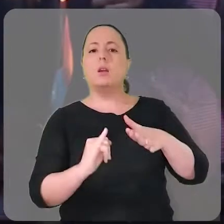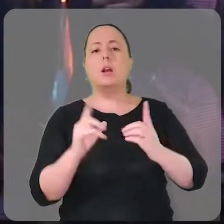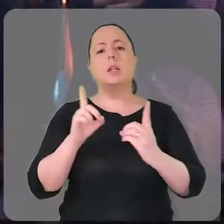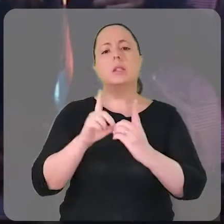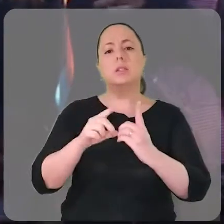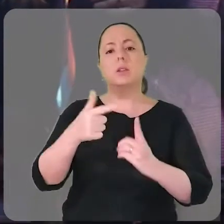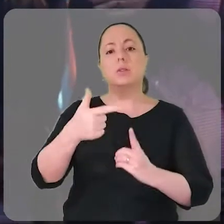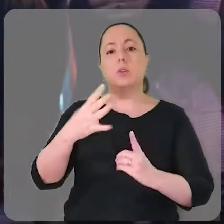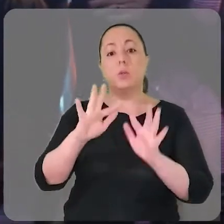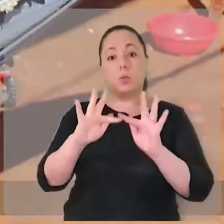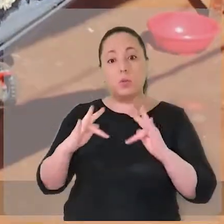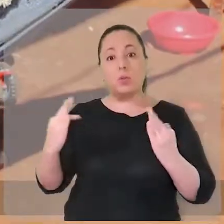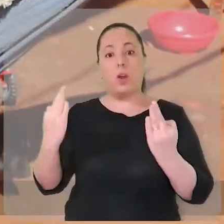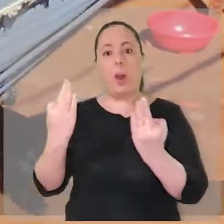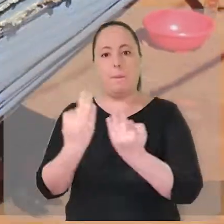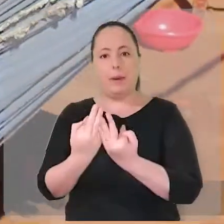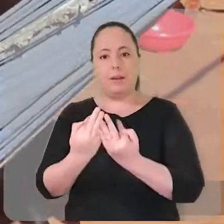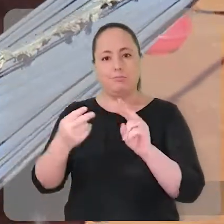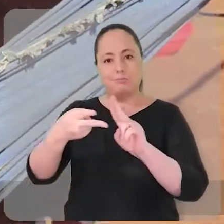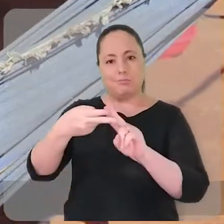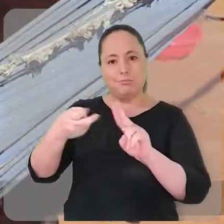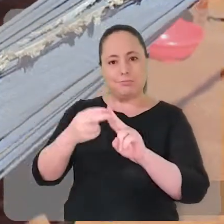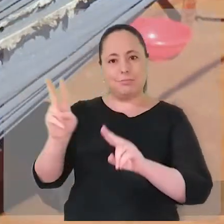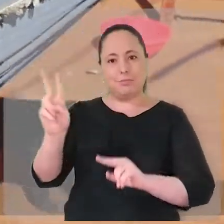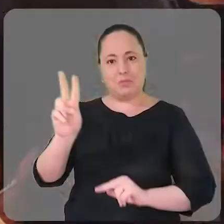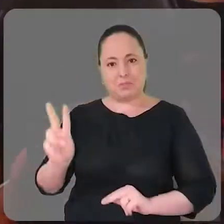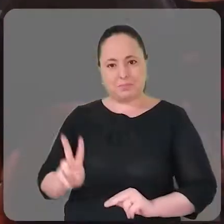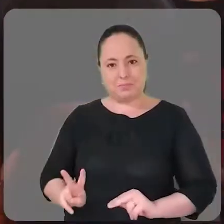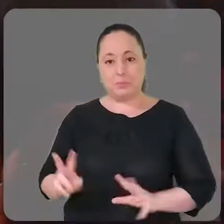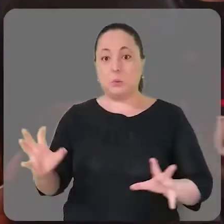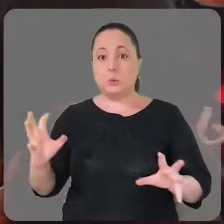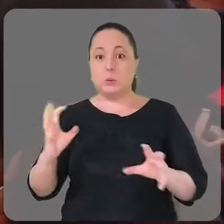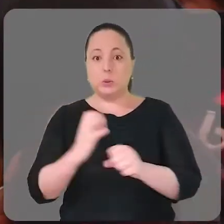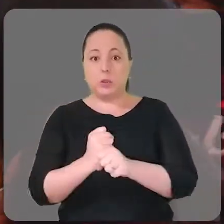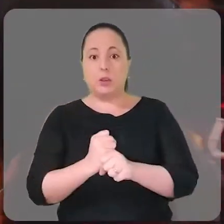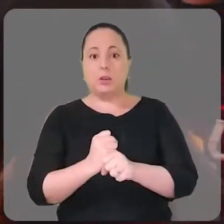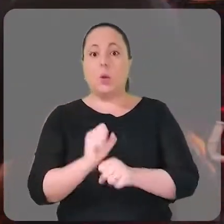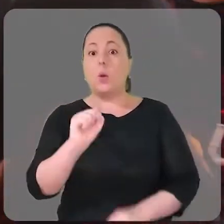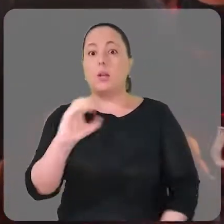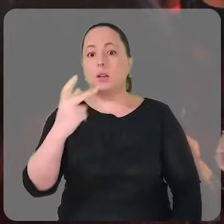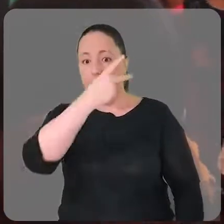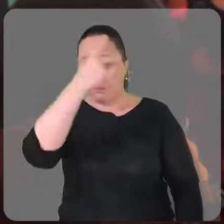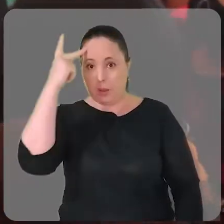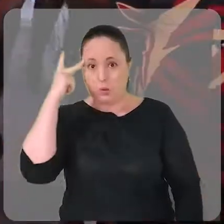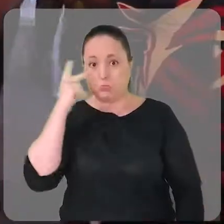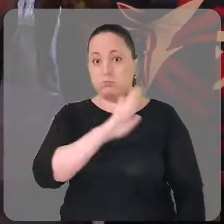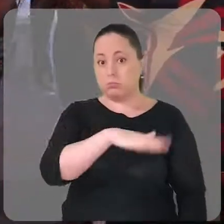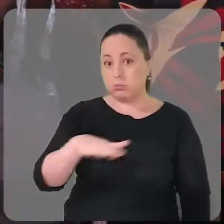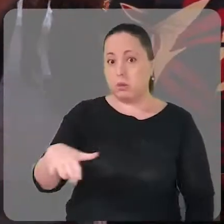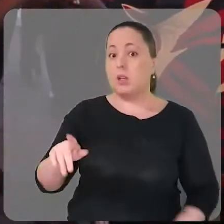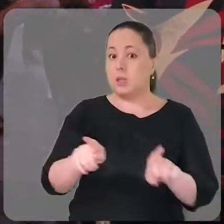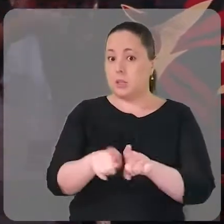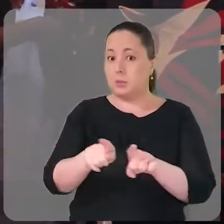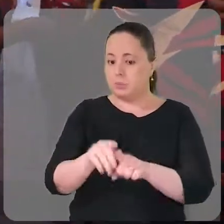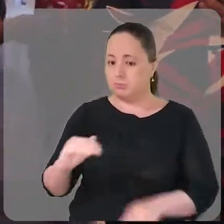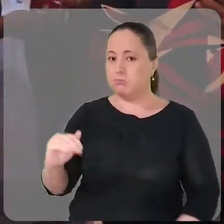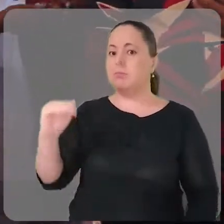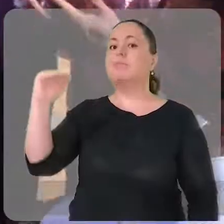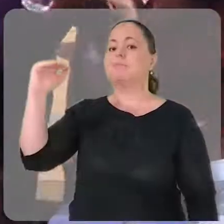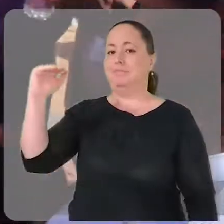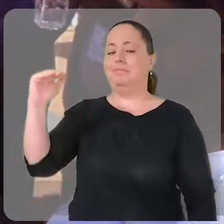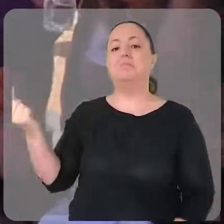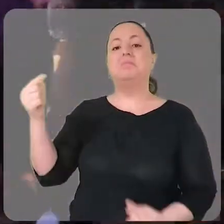atende a 24 famílias indígenas venezuelanas. Ao todo, são 80 pessoas, entre crianças e